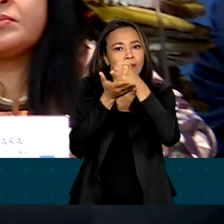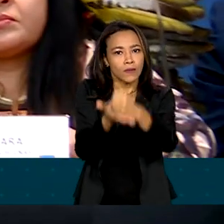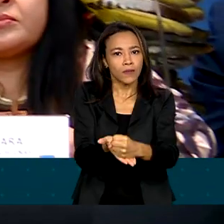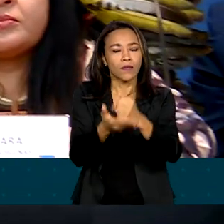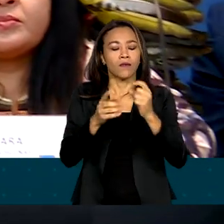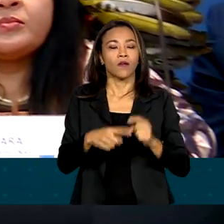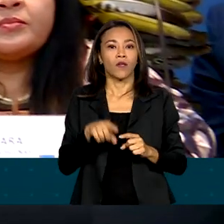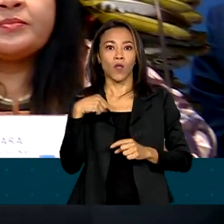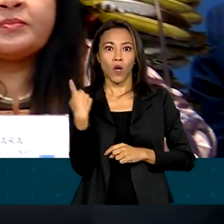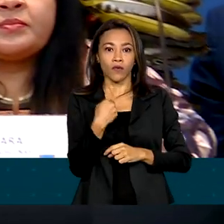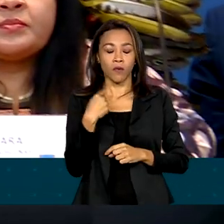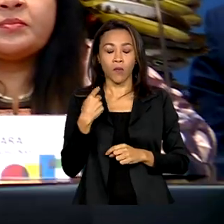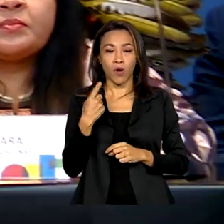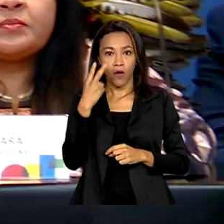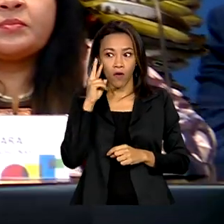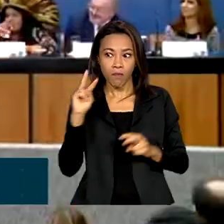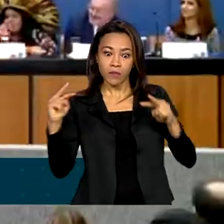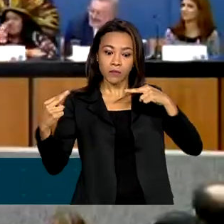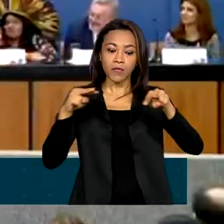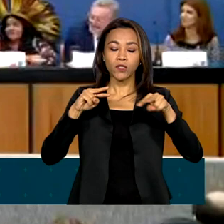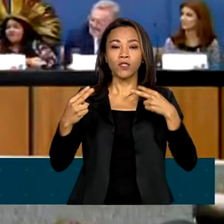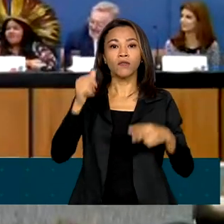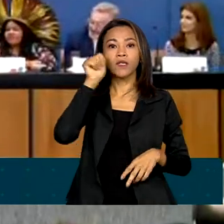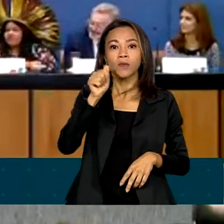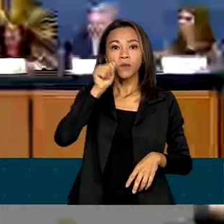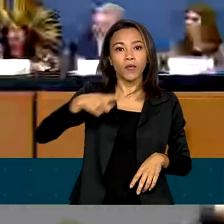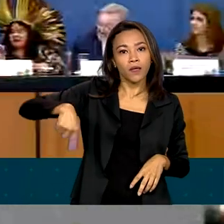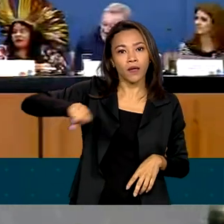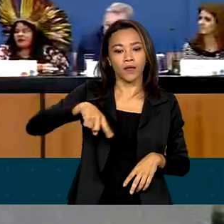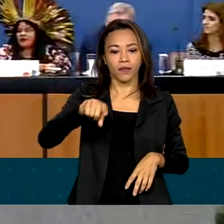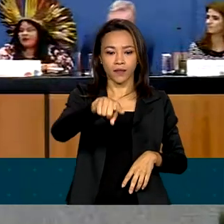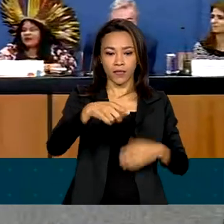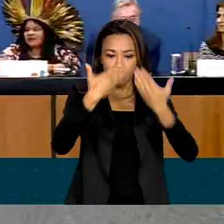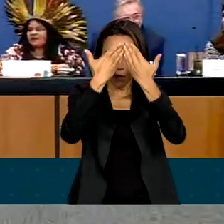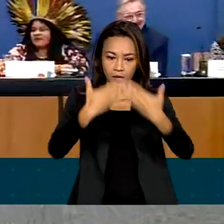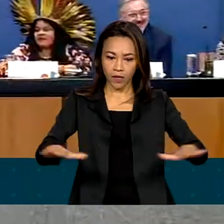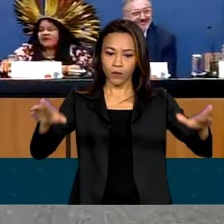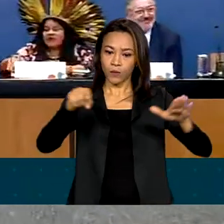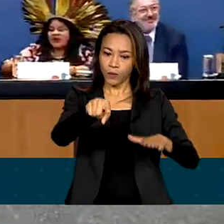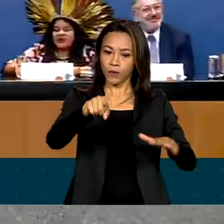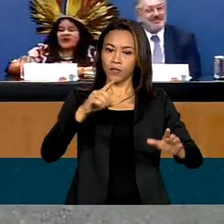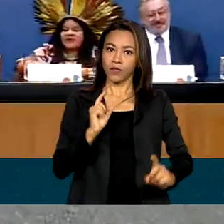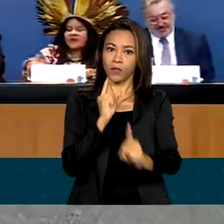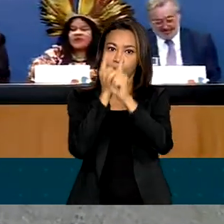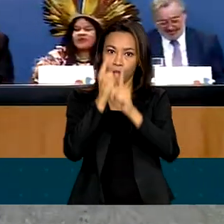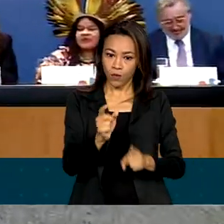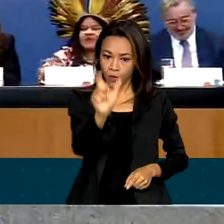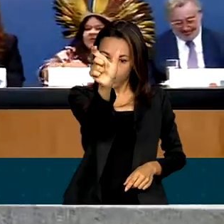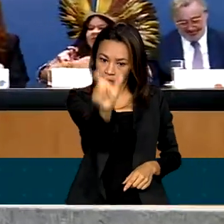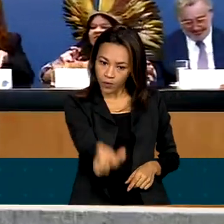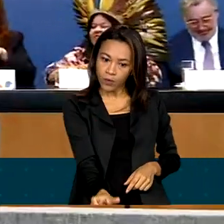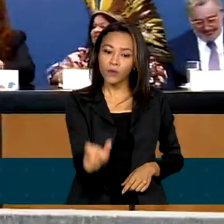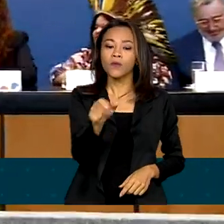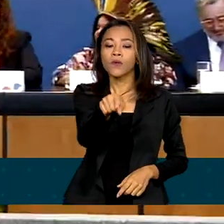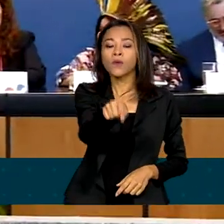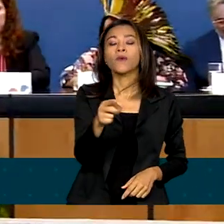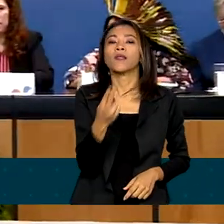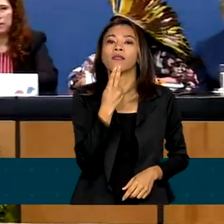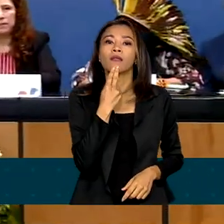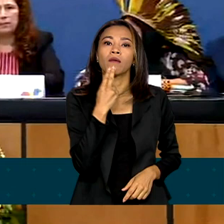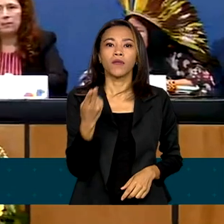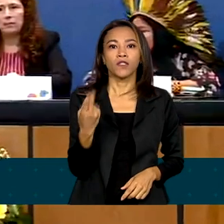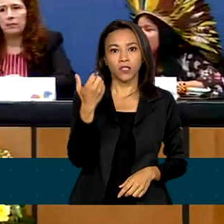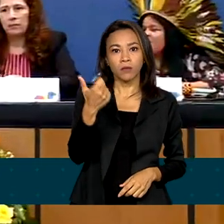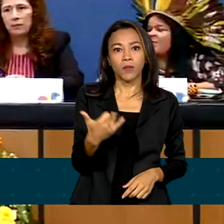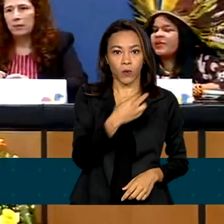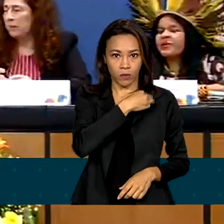o olhar, as perspectivas das mulheres são fundamentais. Na abertura do evento, a ministra do Planejamento e Orçamento, Simone Tebet, afirmou que o